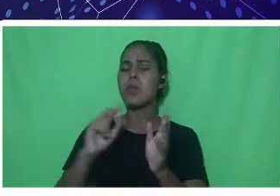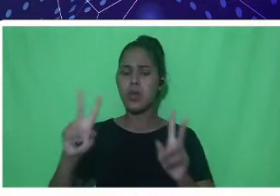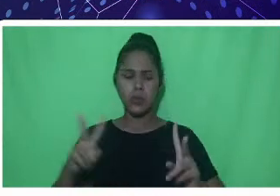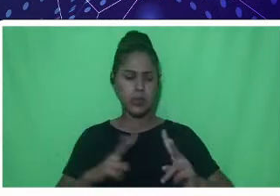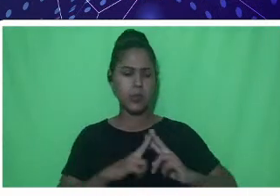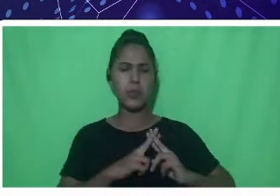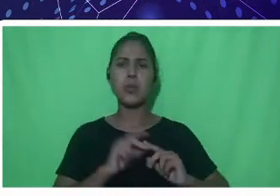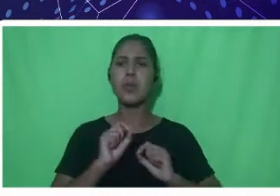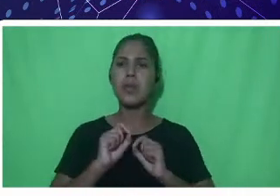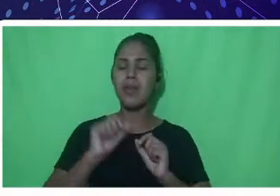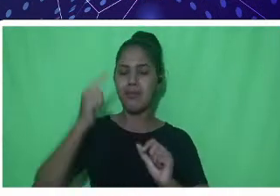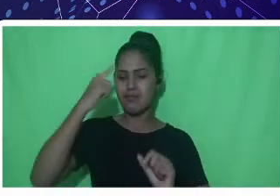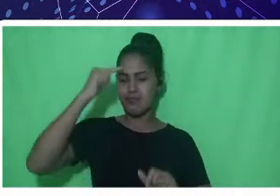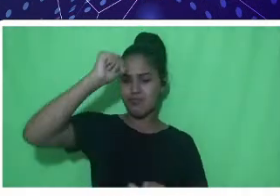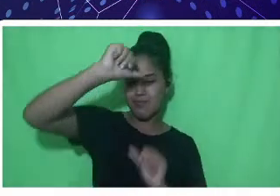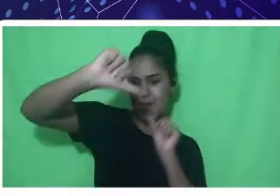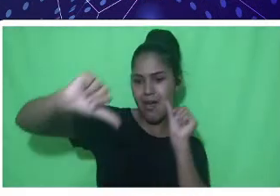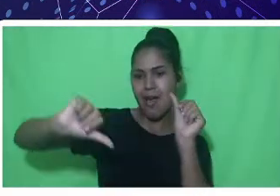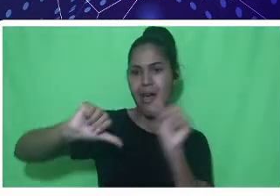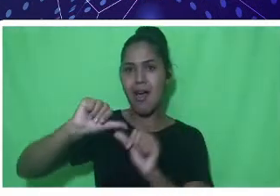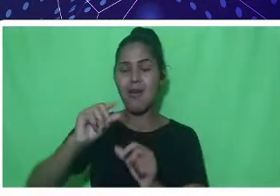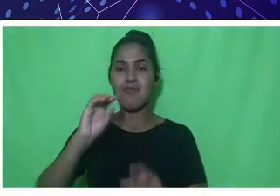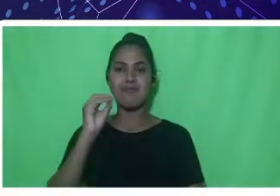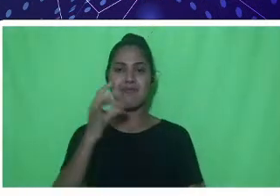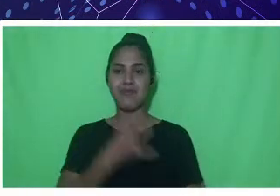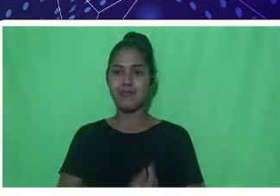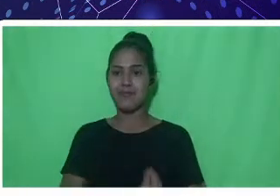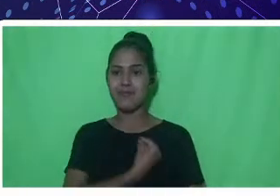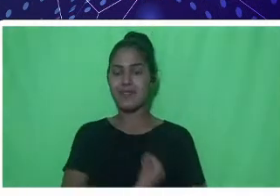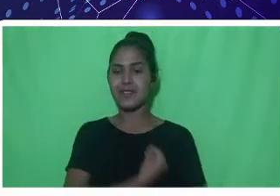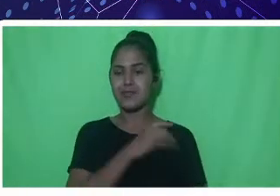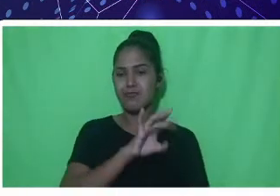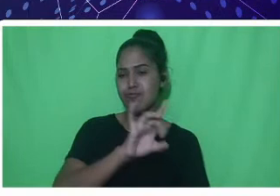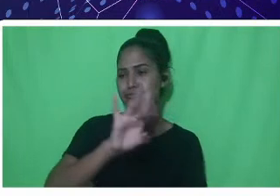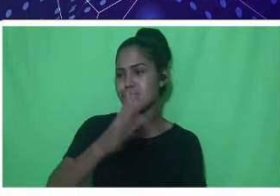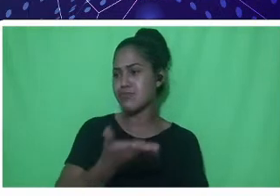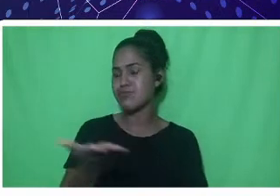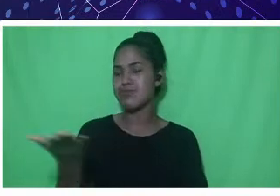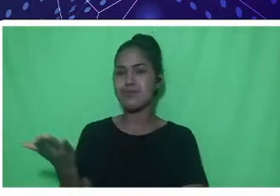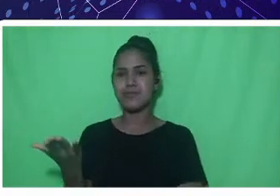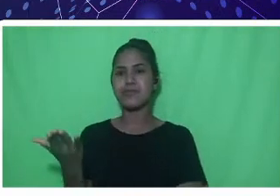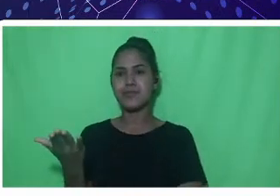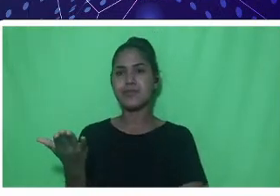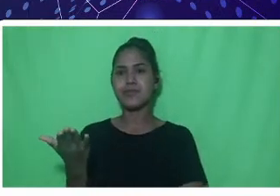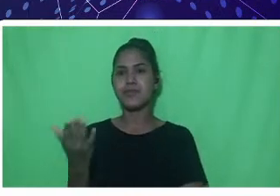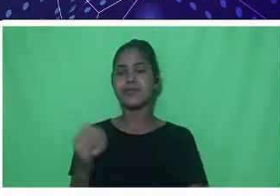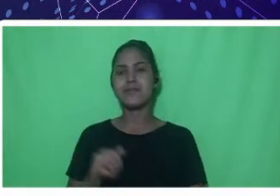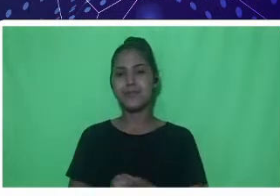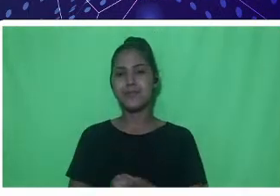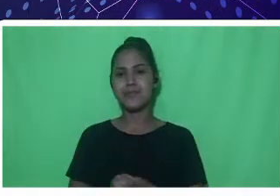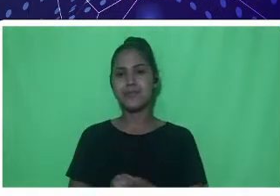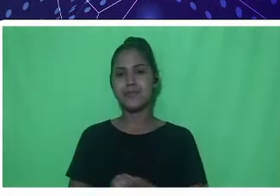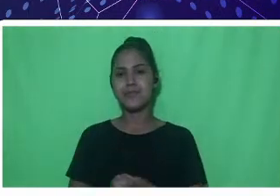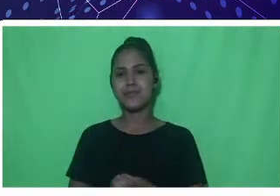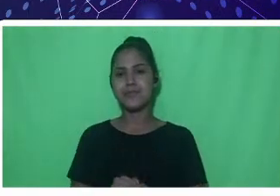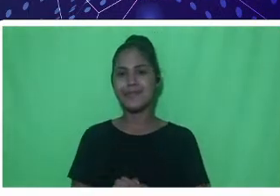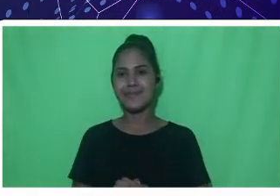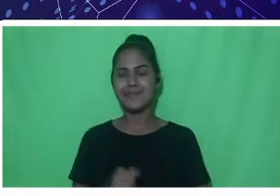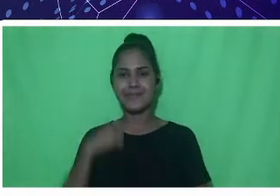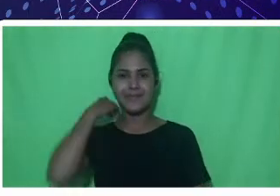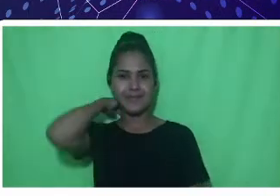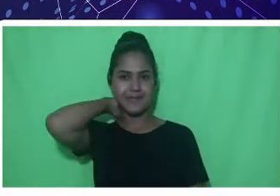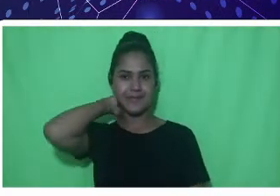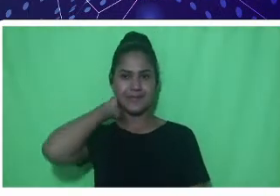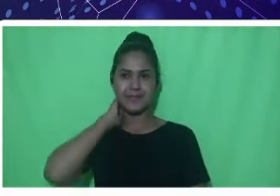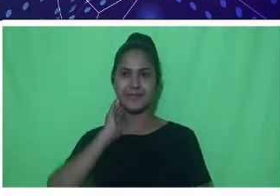social. Hoje vocês fazem parte dessa mudança, e melhor, como protagonistas. Sucesso a todos vocês, parabéns